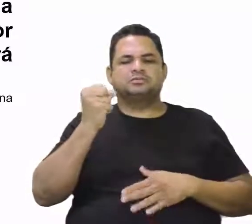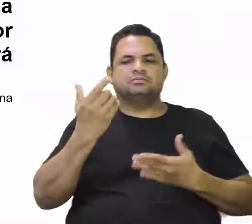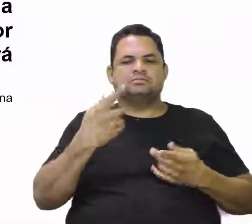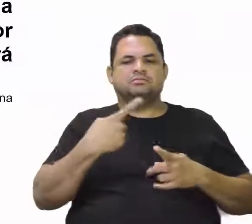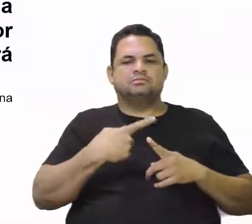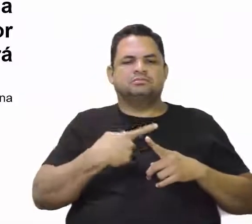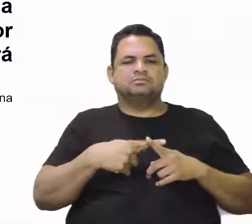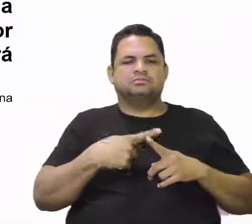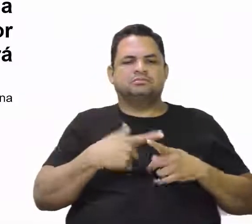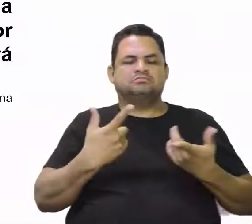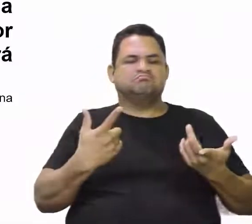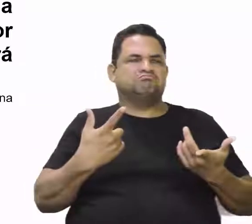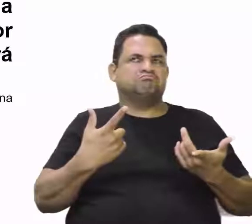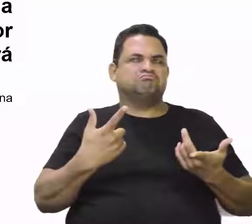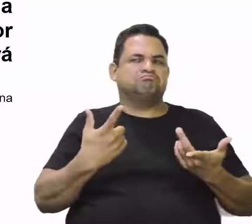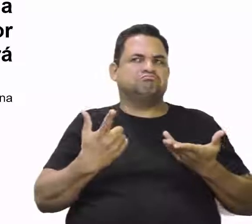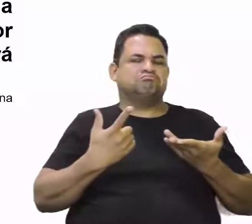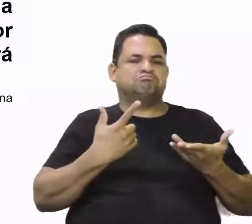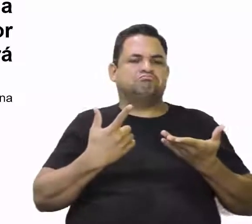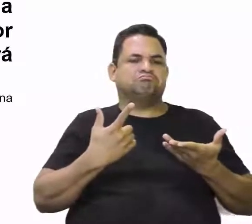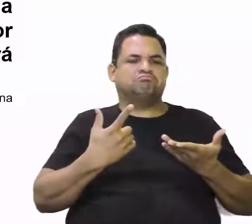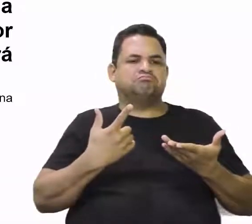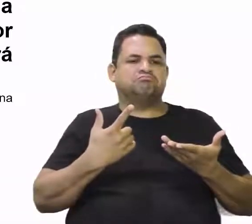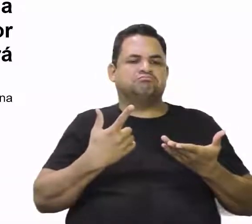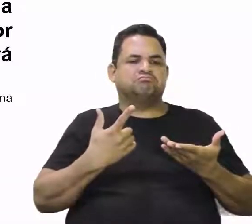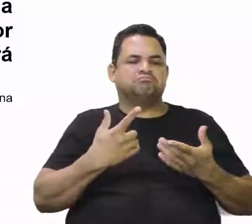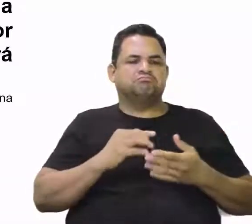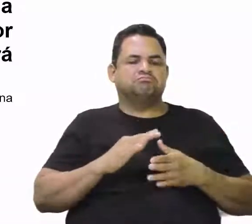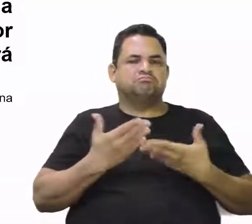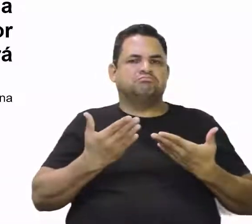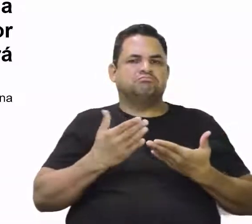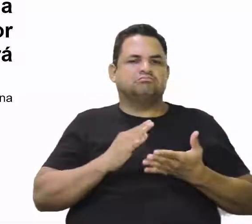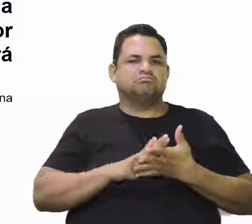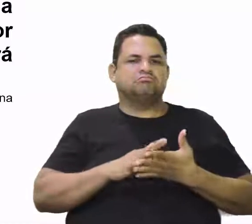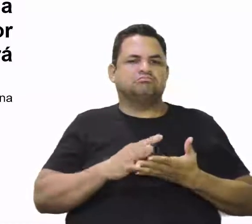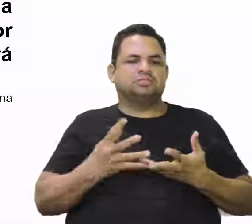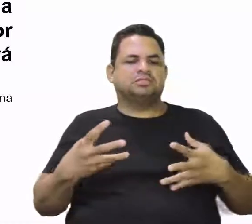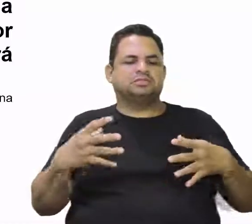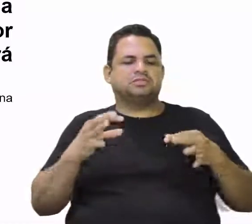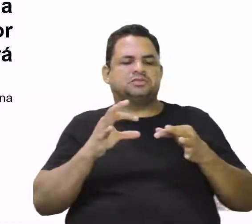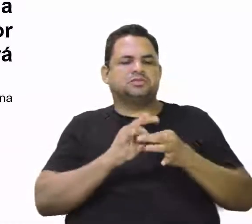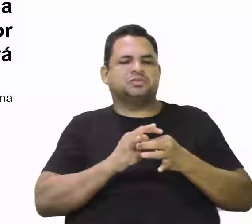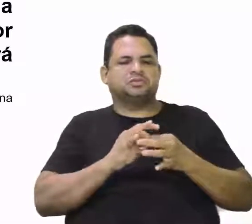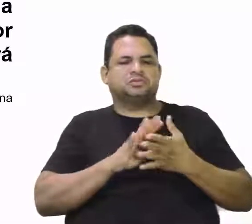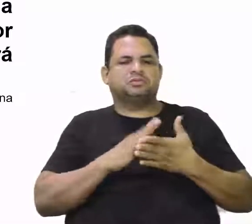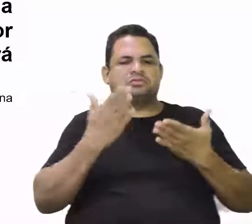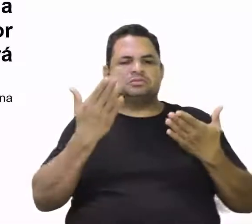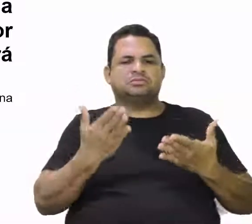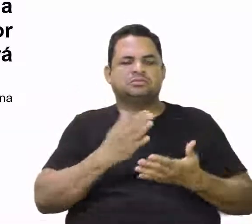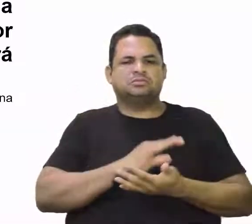Será? Por que ele vem com esse contexto de salvar essa gente?